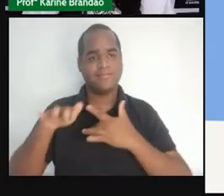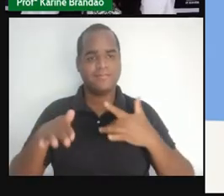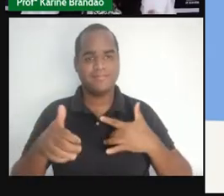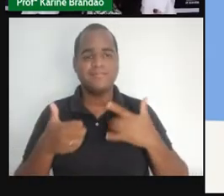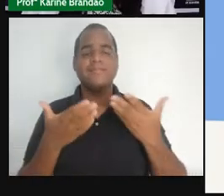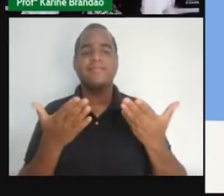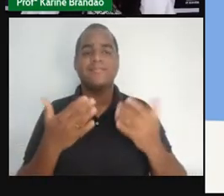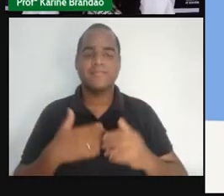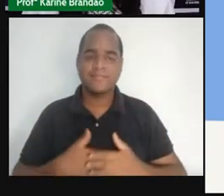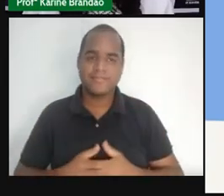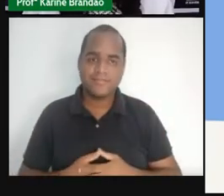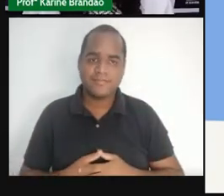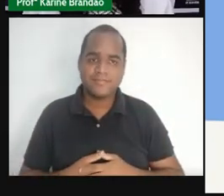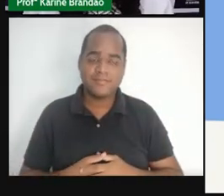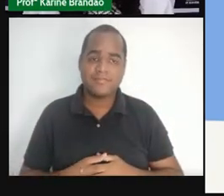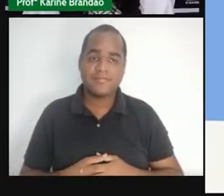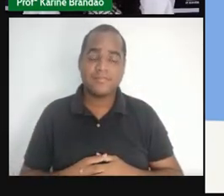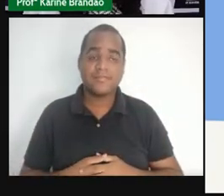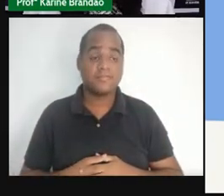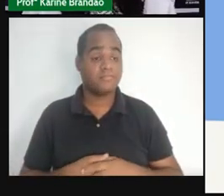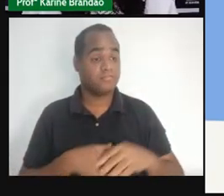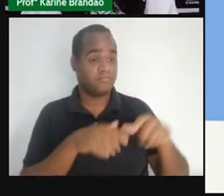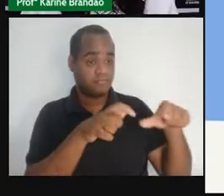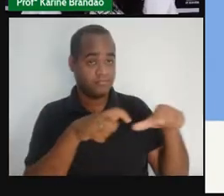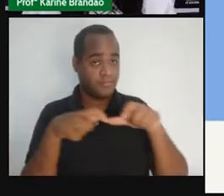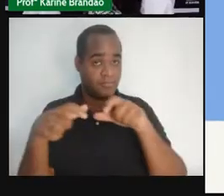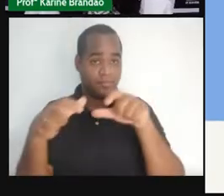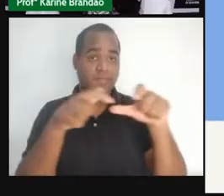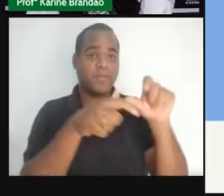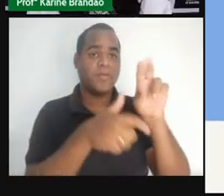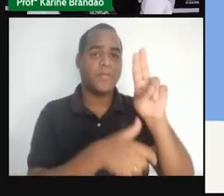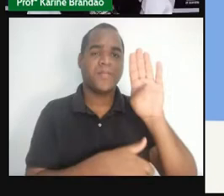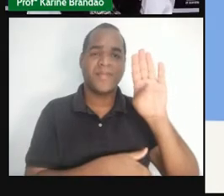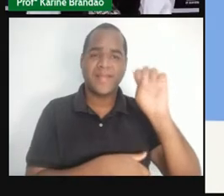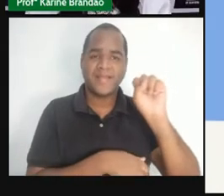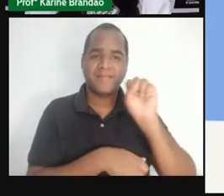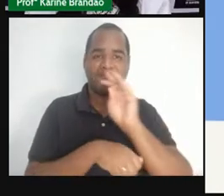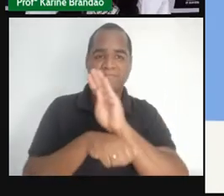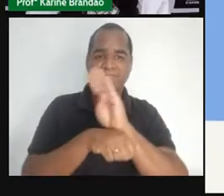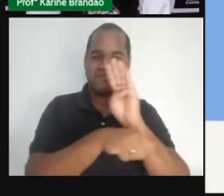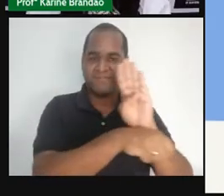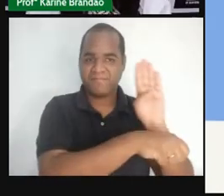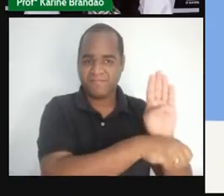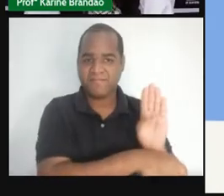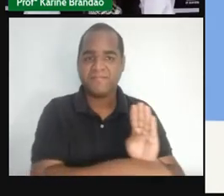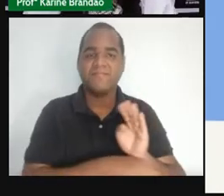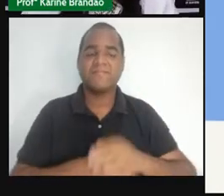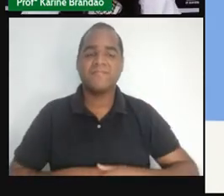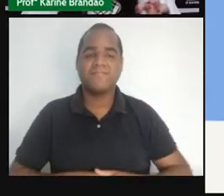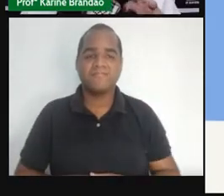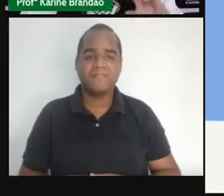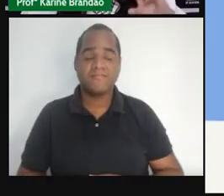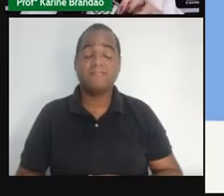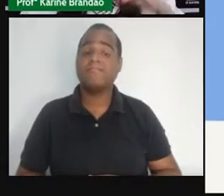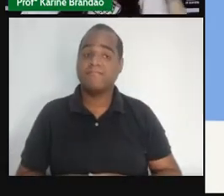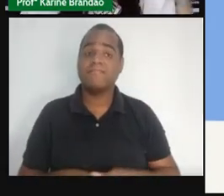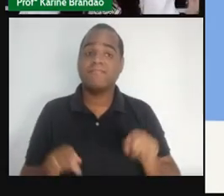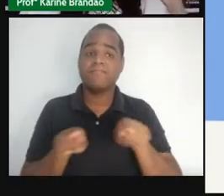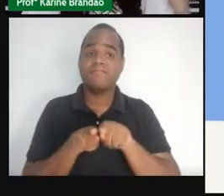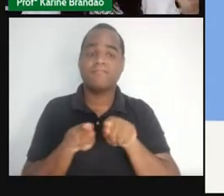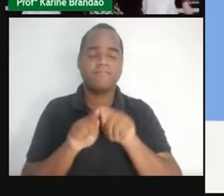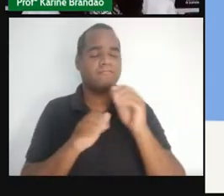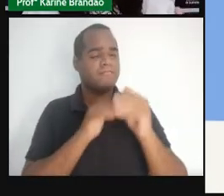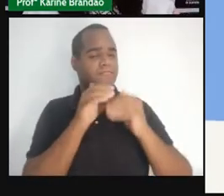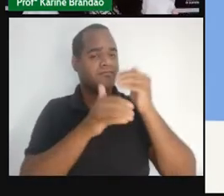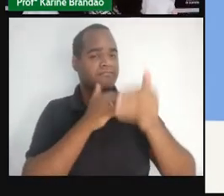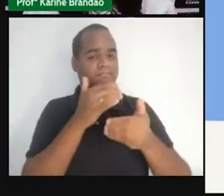né? As unidades de saúde da família. E nós temos também um processo de cuidado,